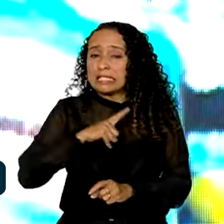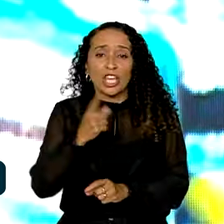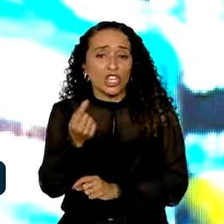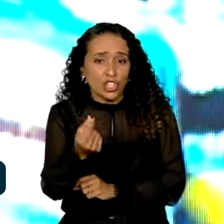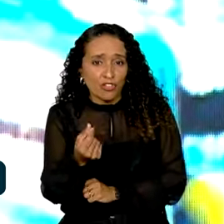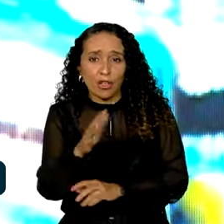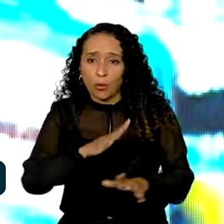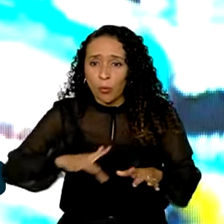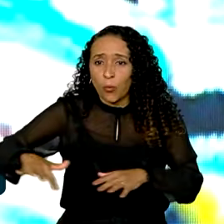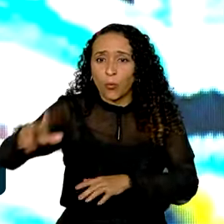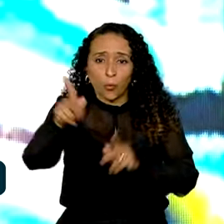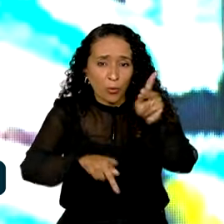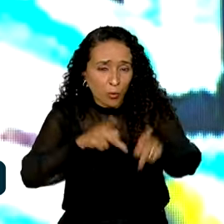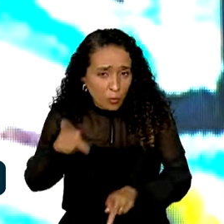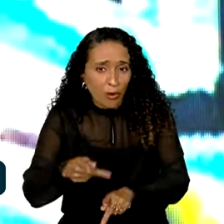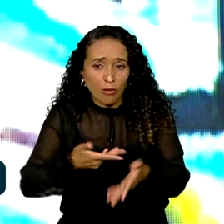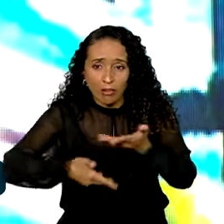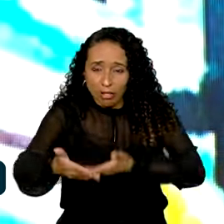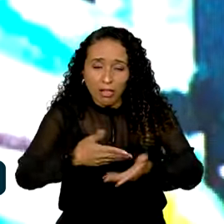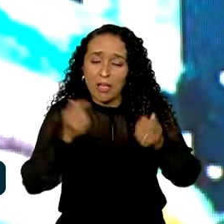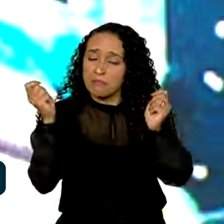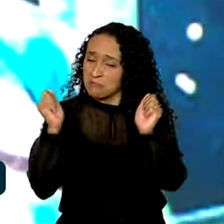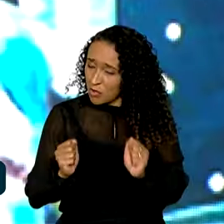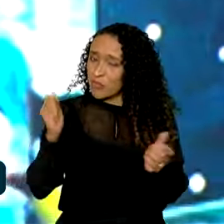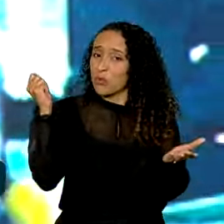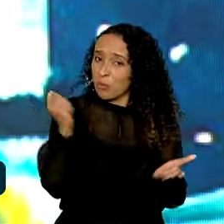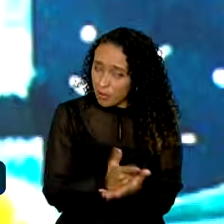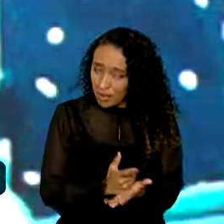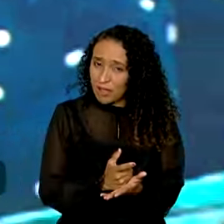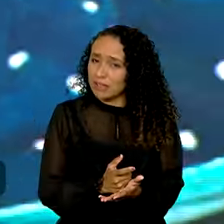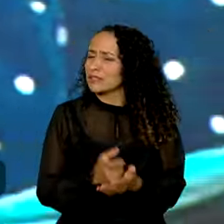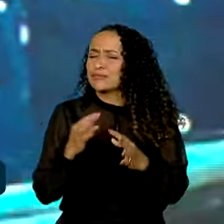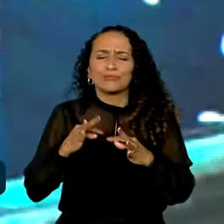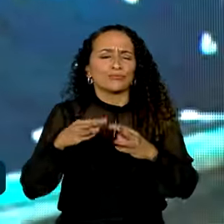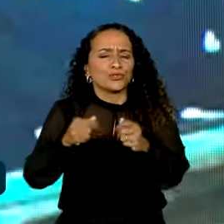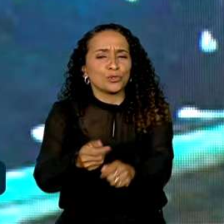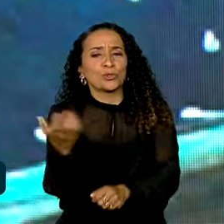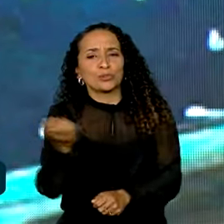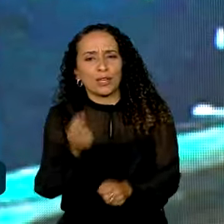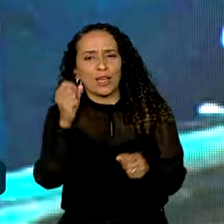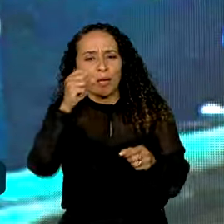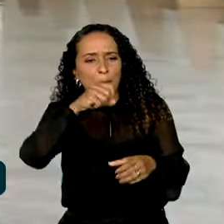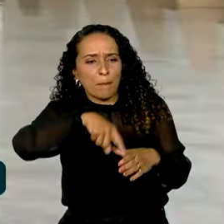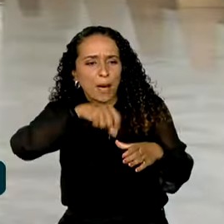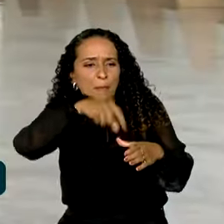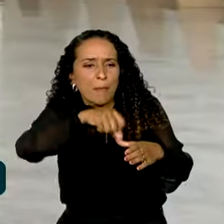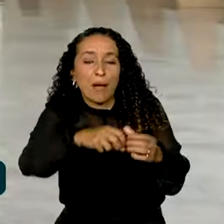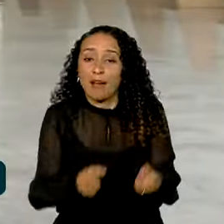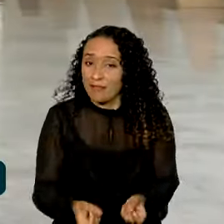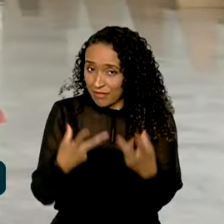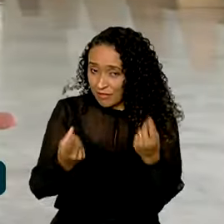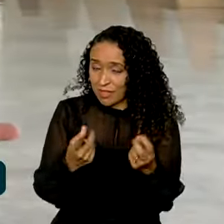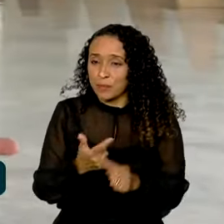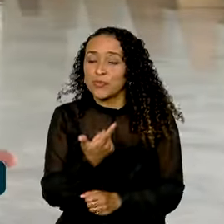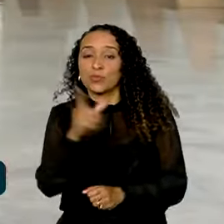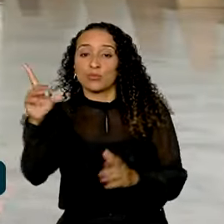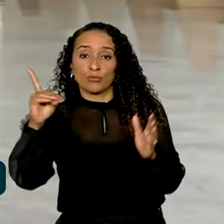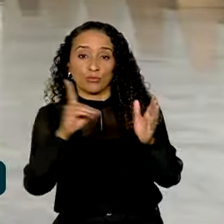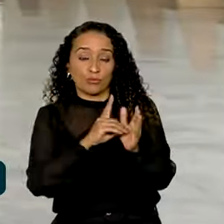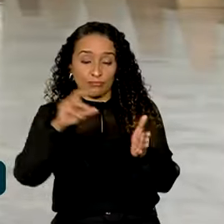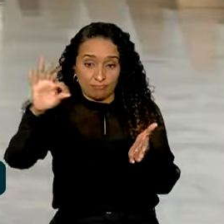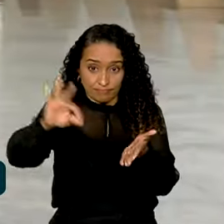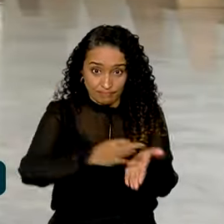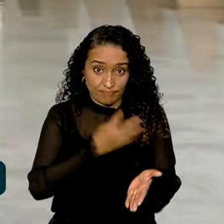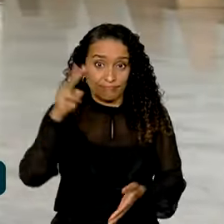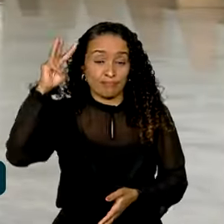circulando na mão do povo pobre, que ele puder comprar, todo mundo vai querer produzir para vender. Outro decreto assinado nesta